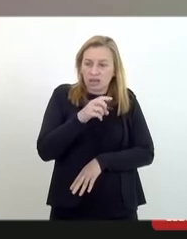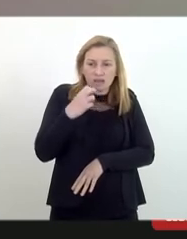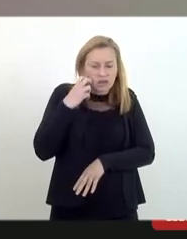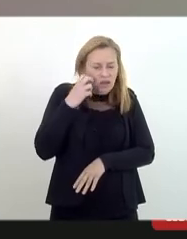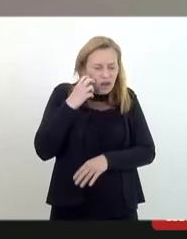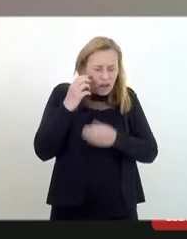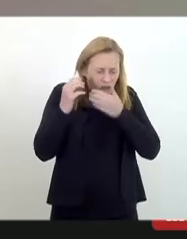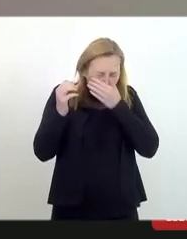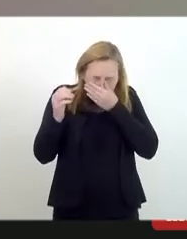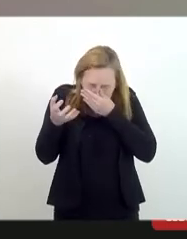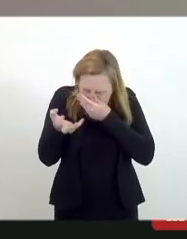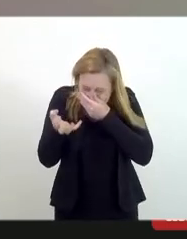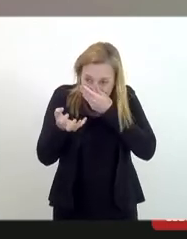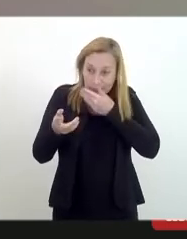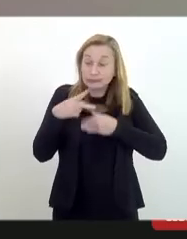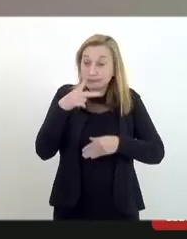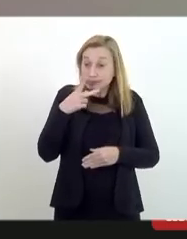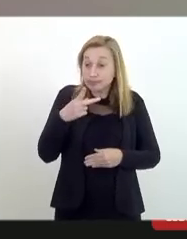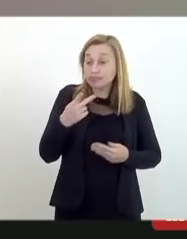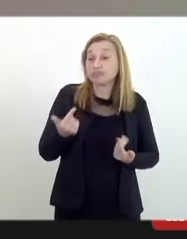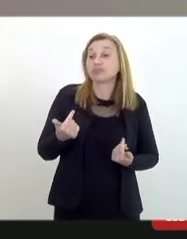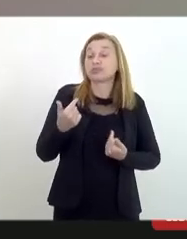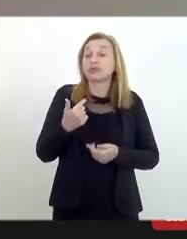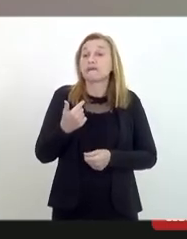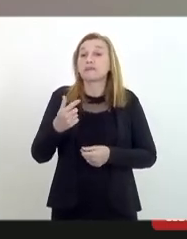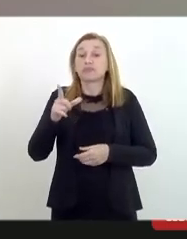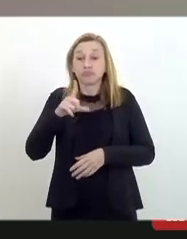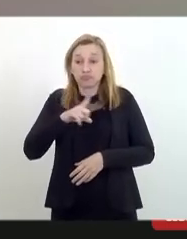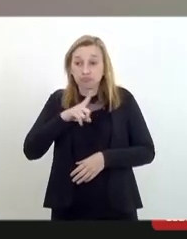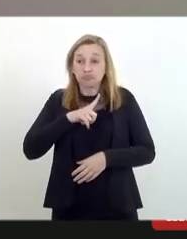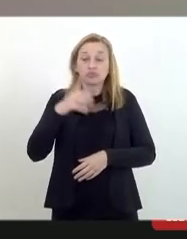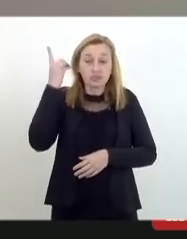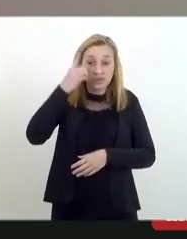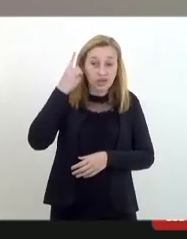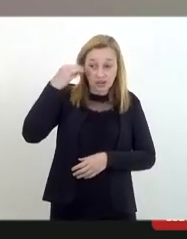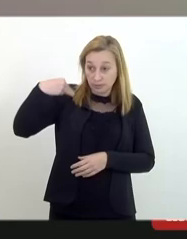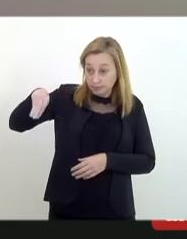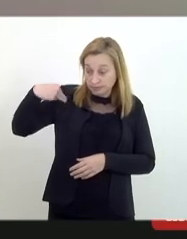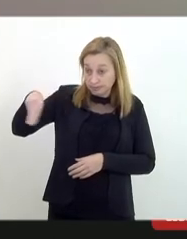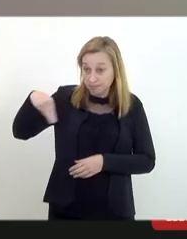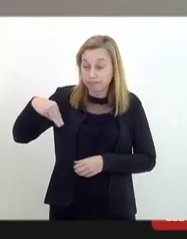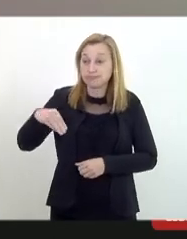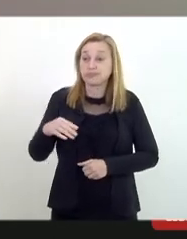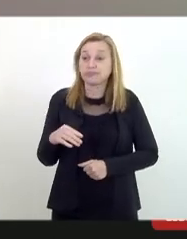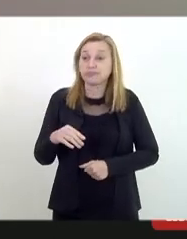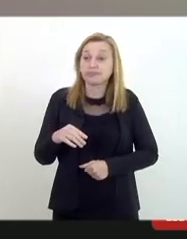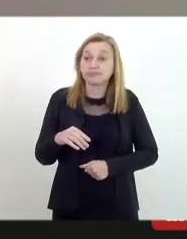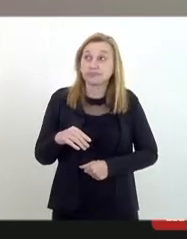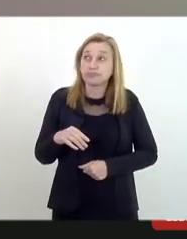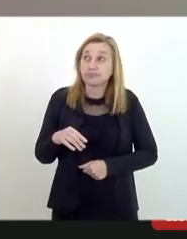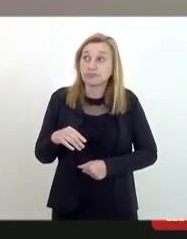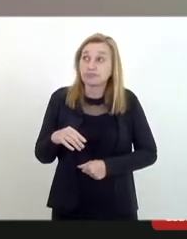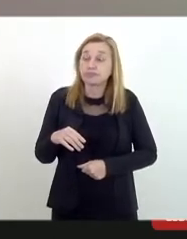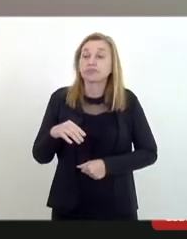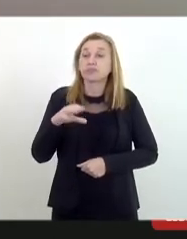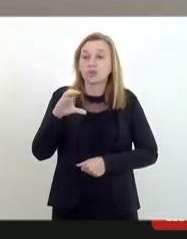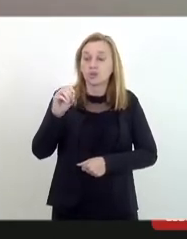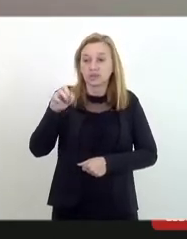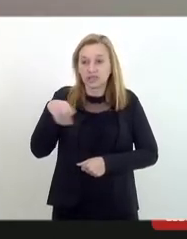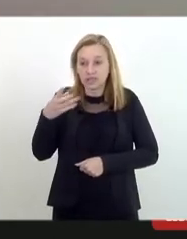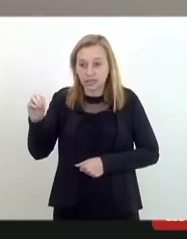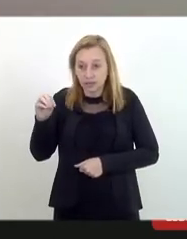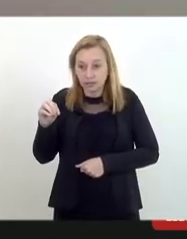dizer eu quero dizer o seguinte eu estive com o deputado Carlos Mink foi com ele que eu estive com a senhora Conceição de